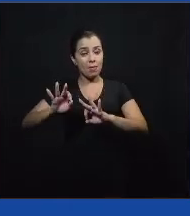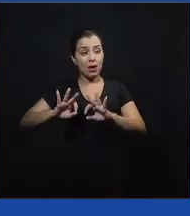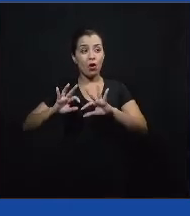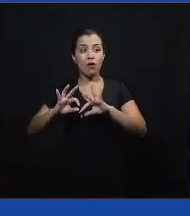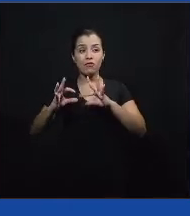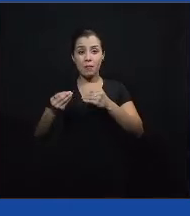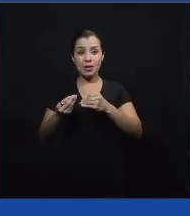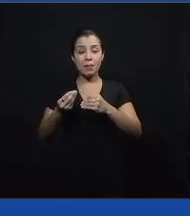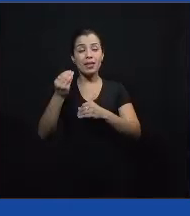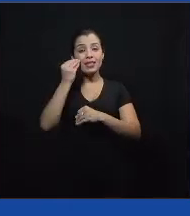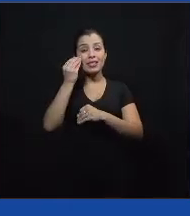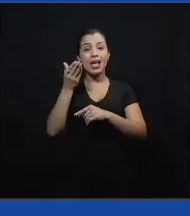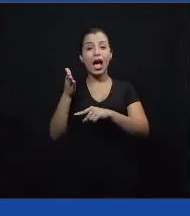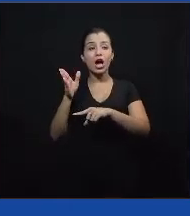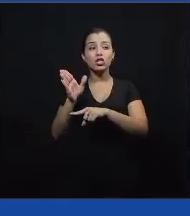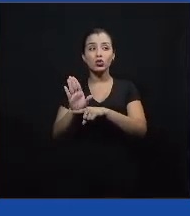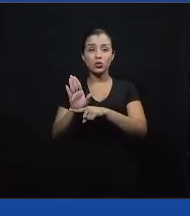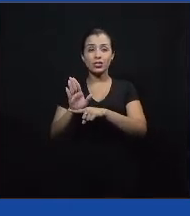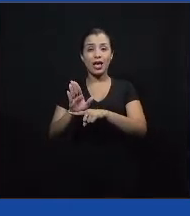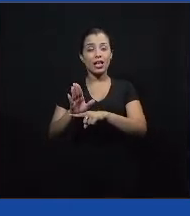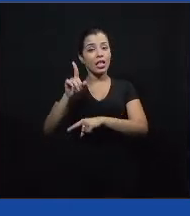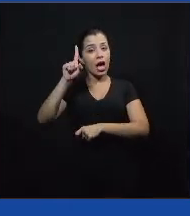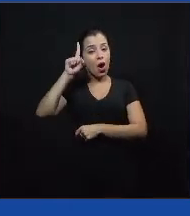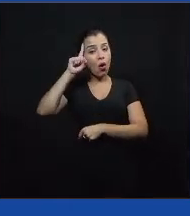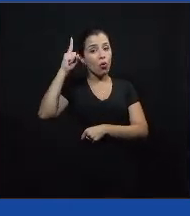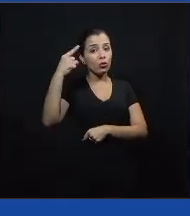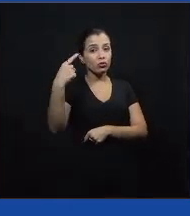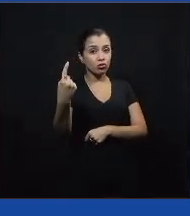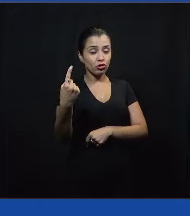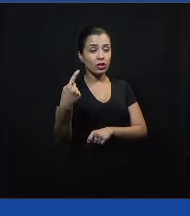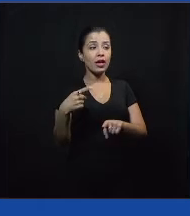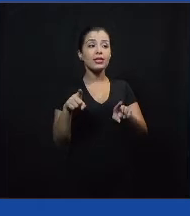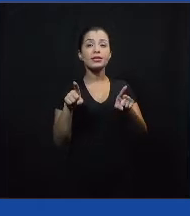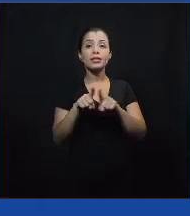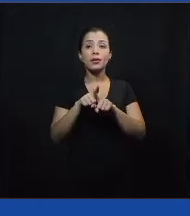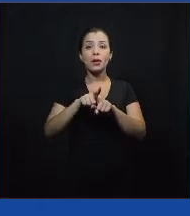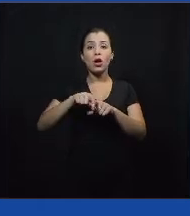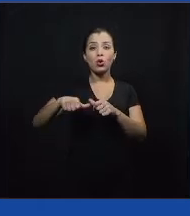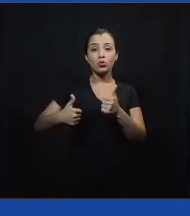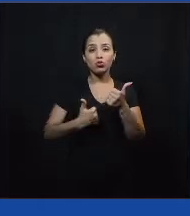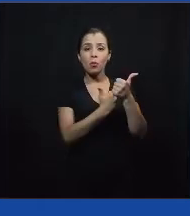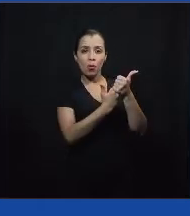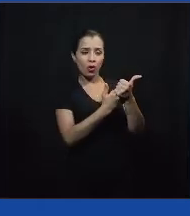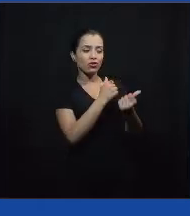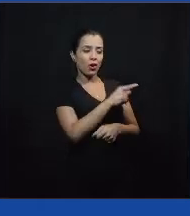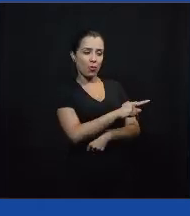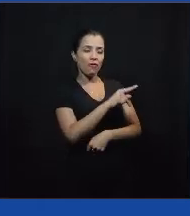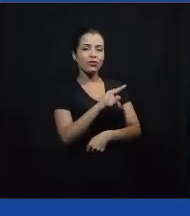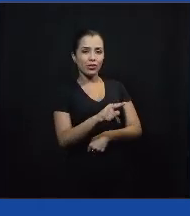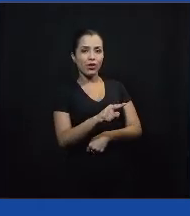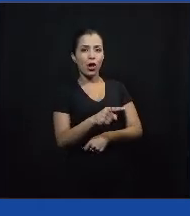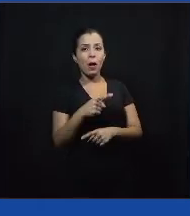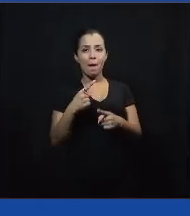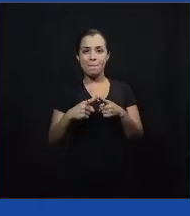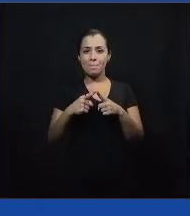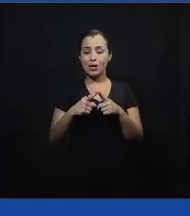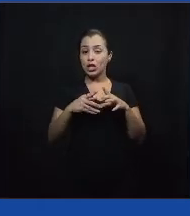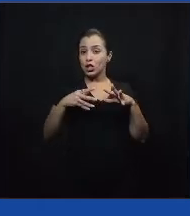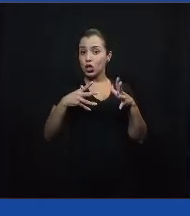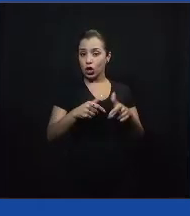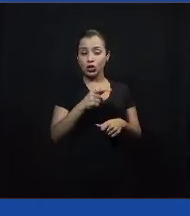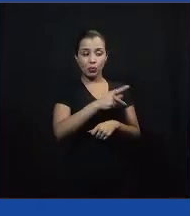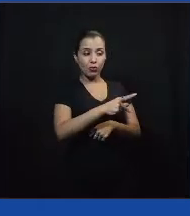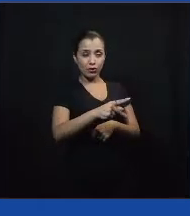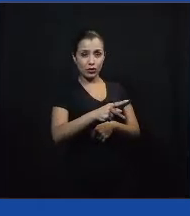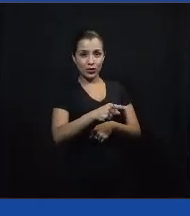jovens nessa nova rotina, além de também todo um suporte ao professor, porque todo professor que está dando EAD, que eu